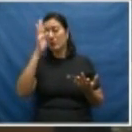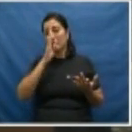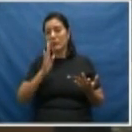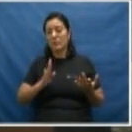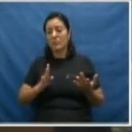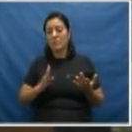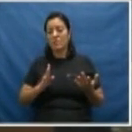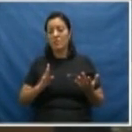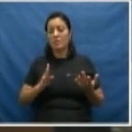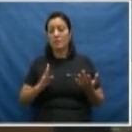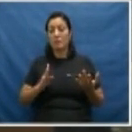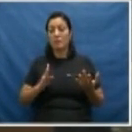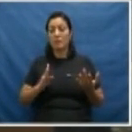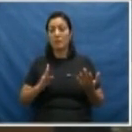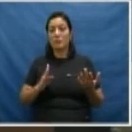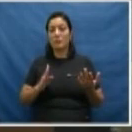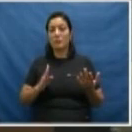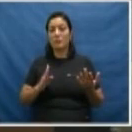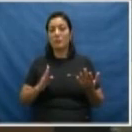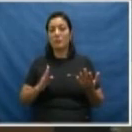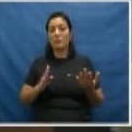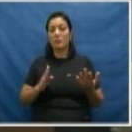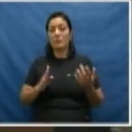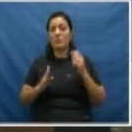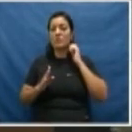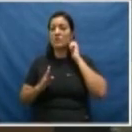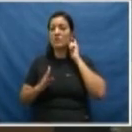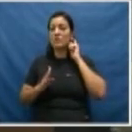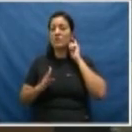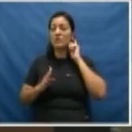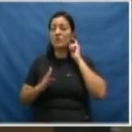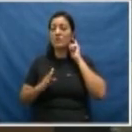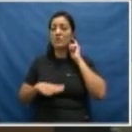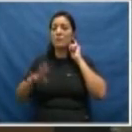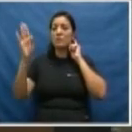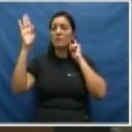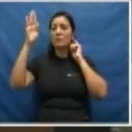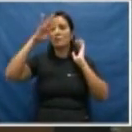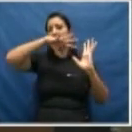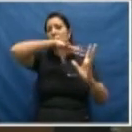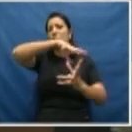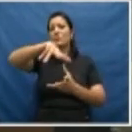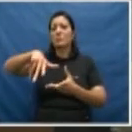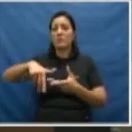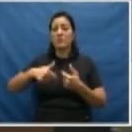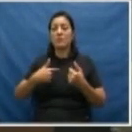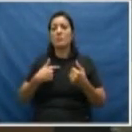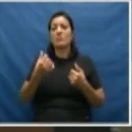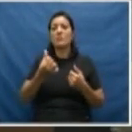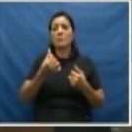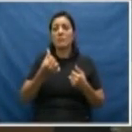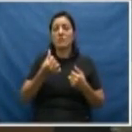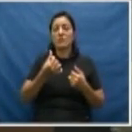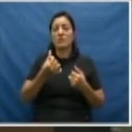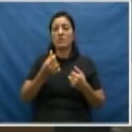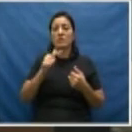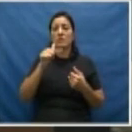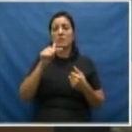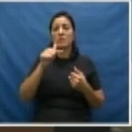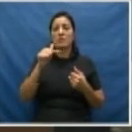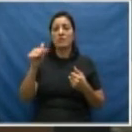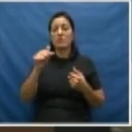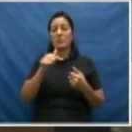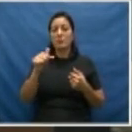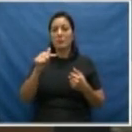ocupa no mundo, é o sexto lugar entre 77